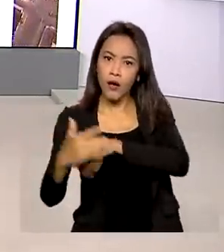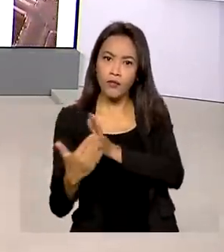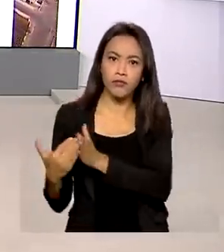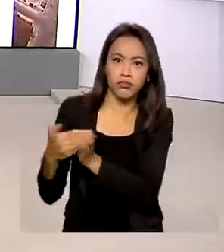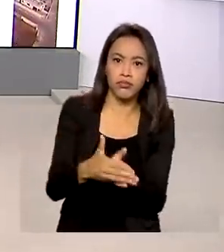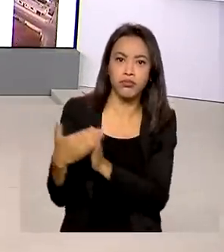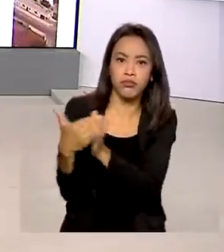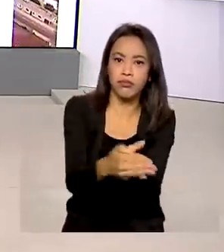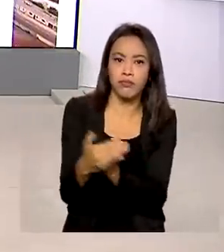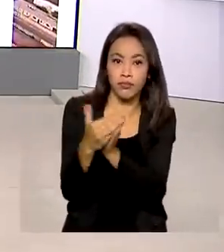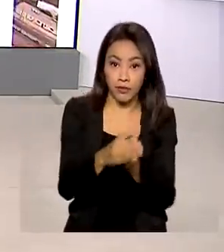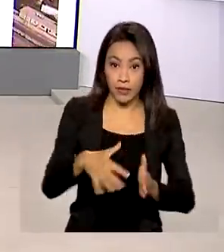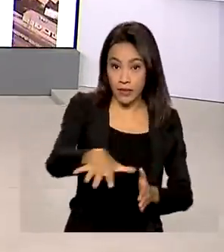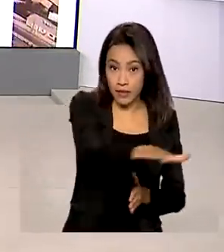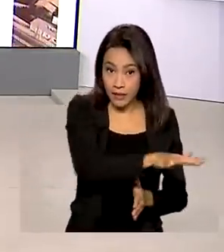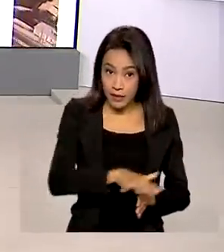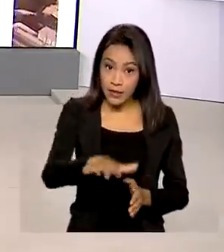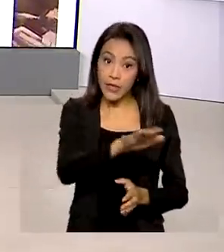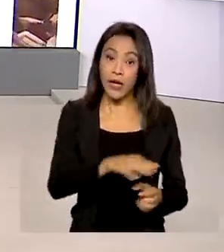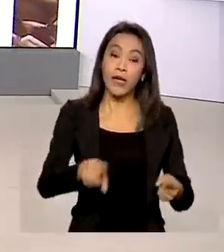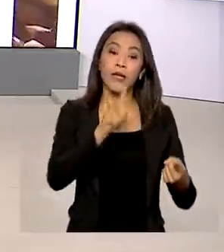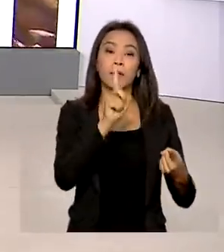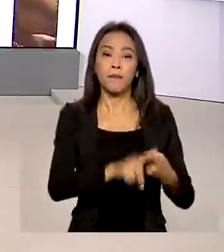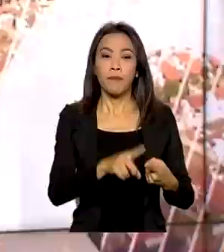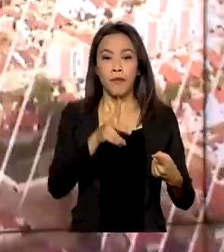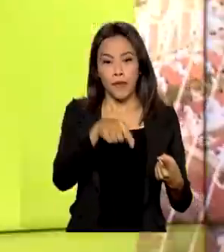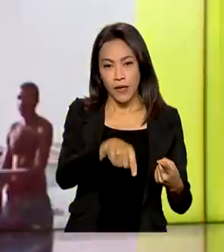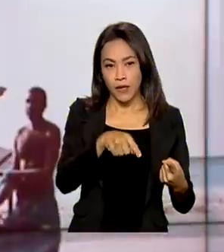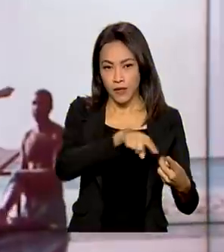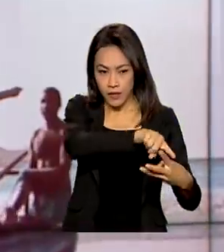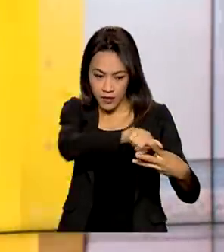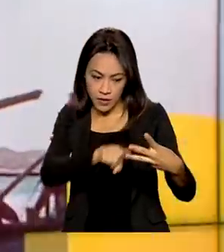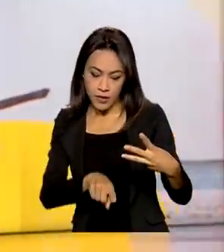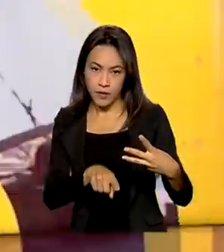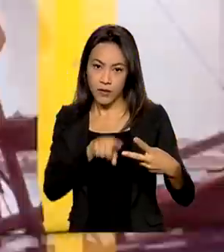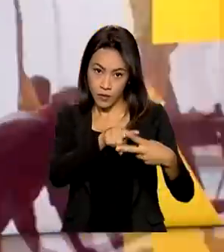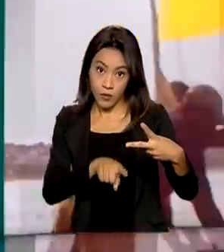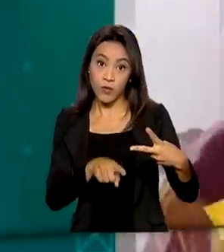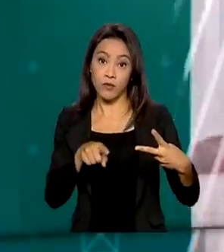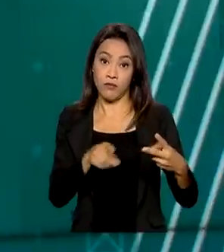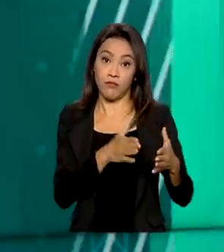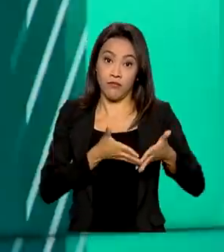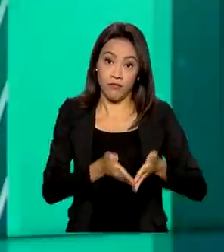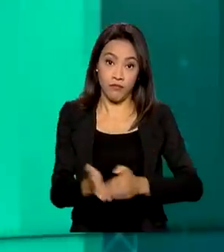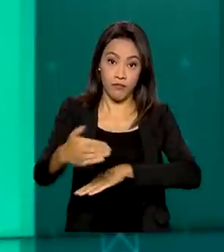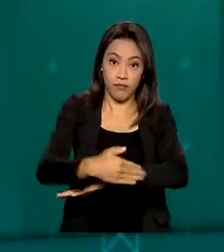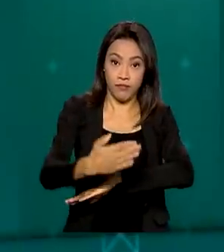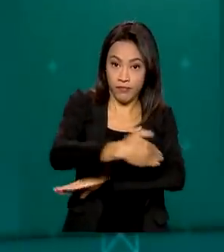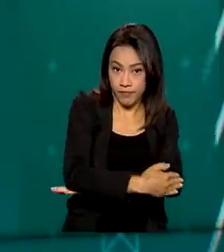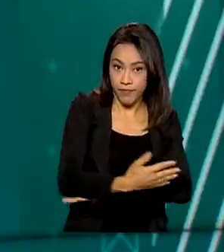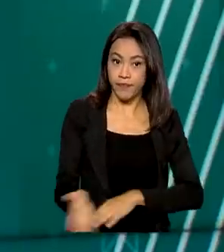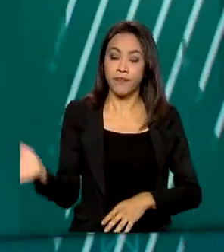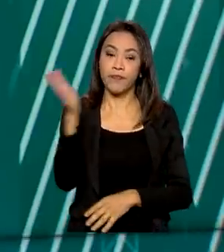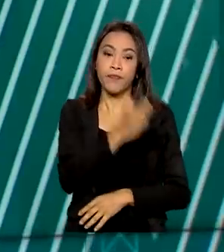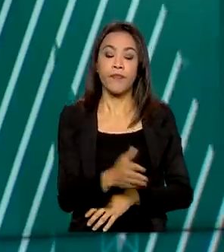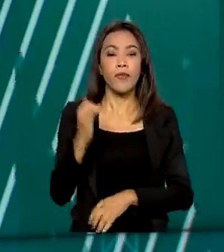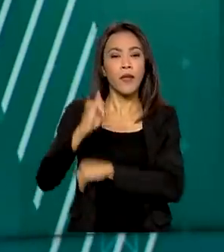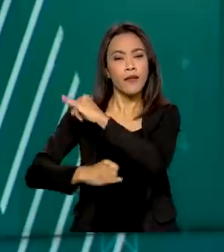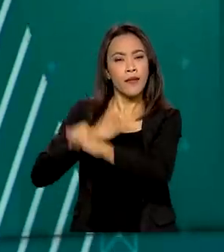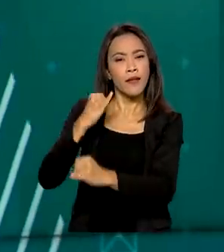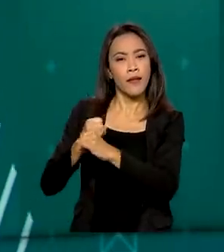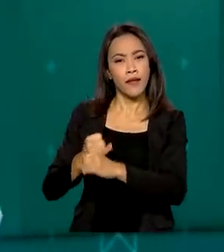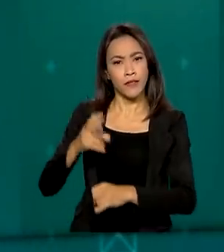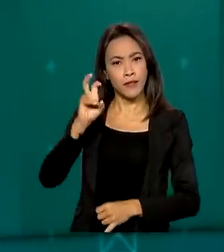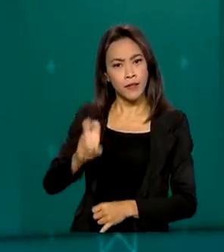nos portos de Paranaguá, Suape e Santos. A internet 5G chegou pela primeira